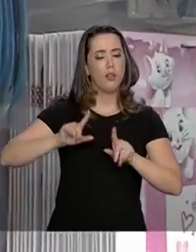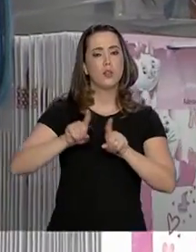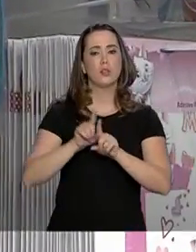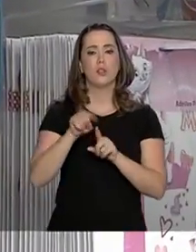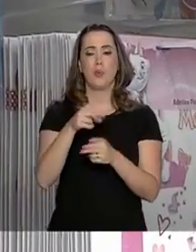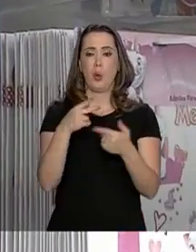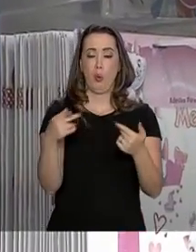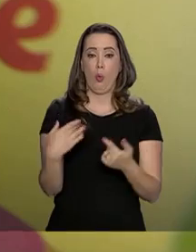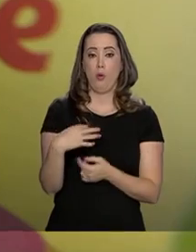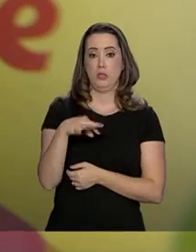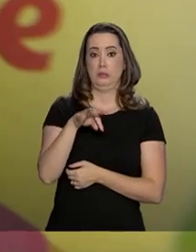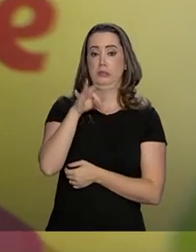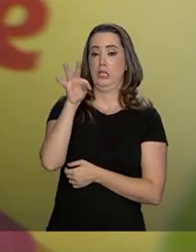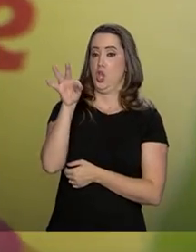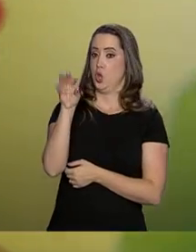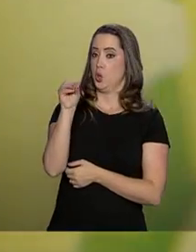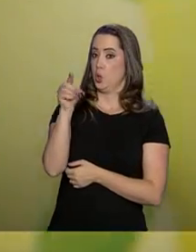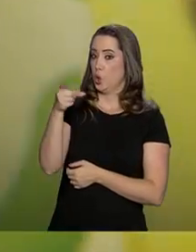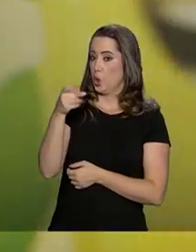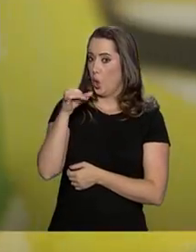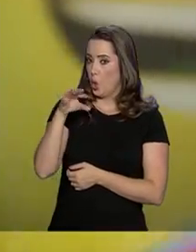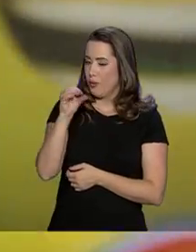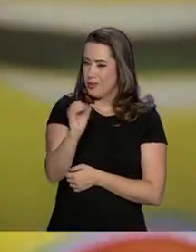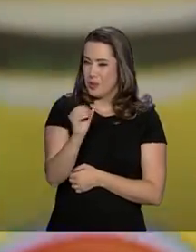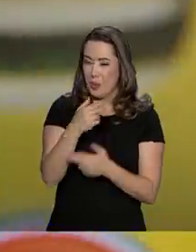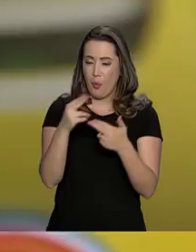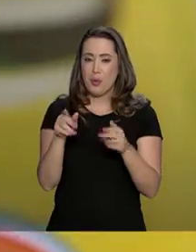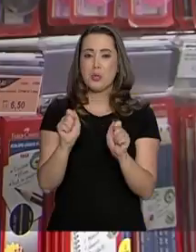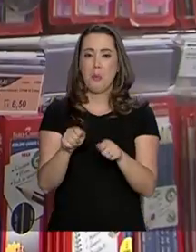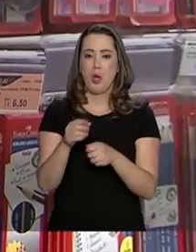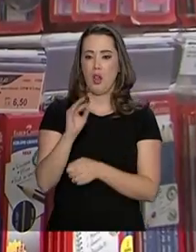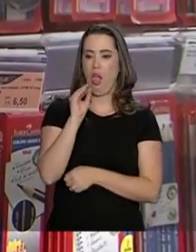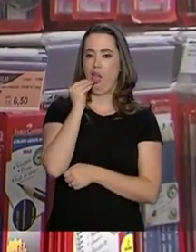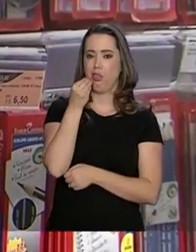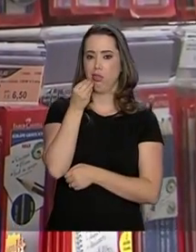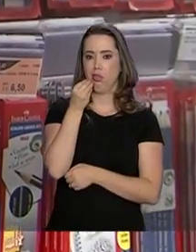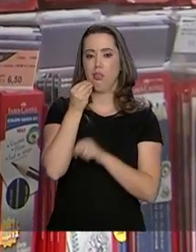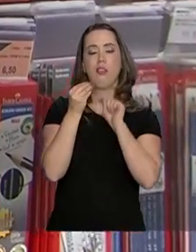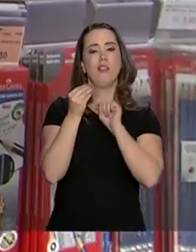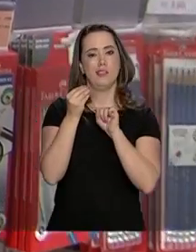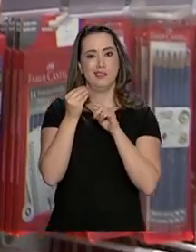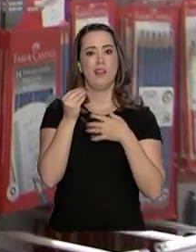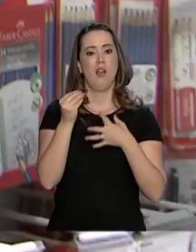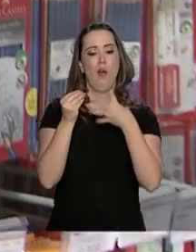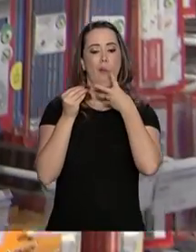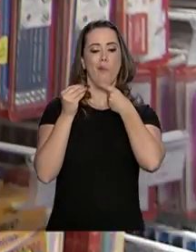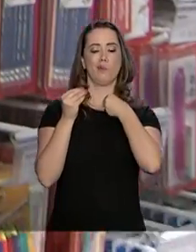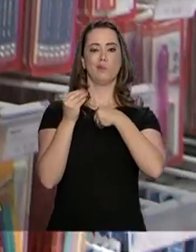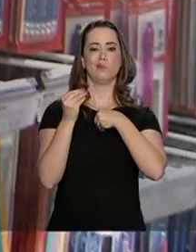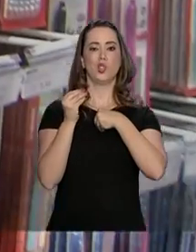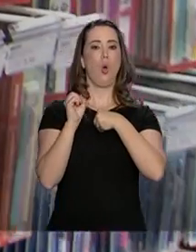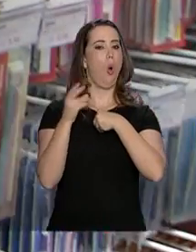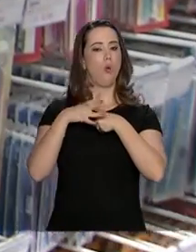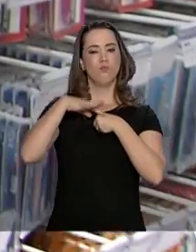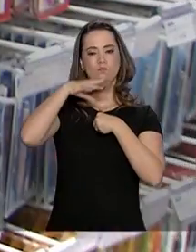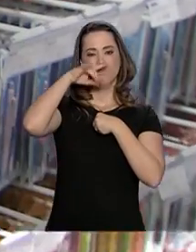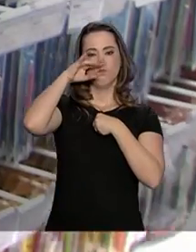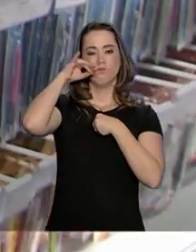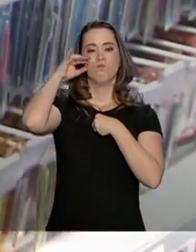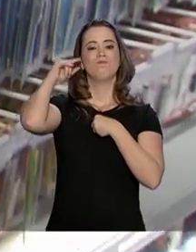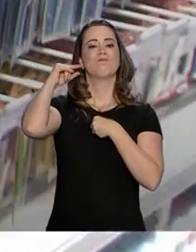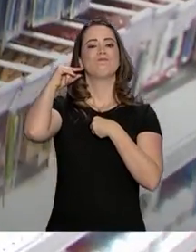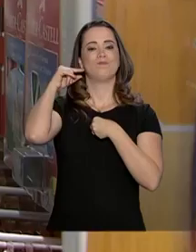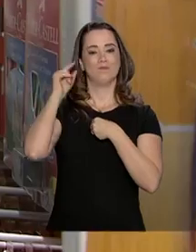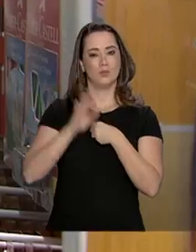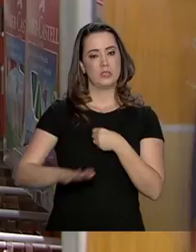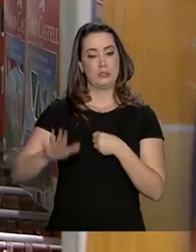substâncias tóxicas em itens que possam ser levados à boca, com o risco de serem ingeridos ou inalados pelas